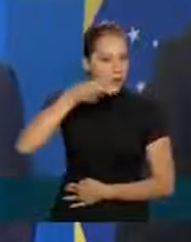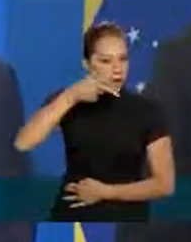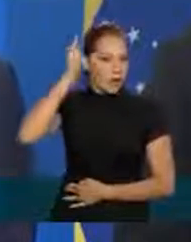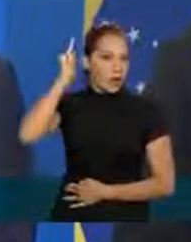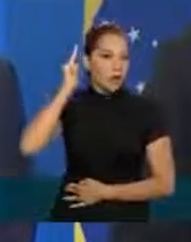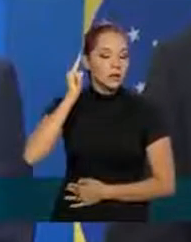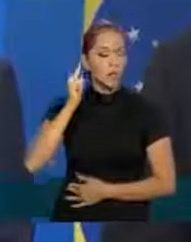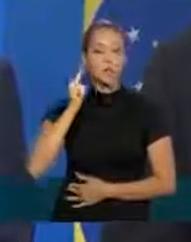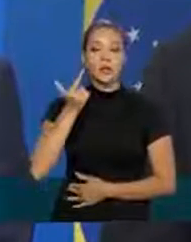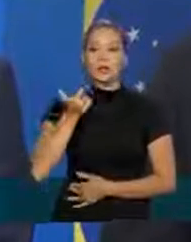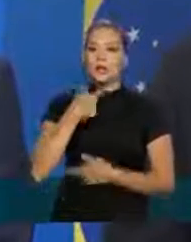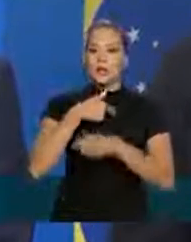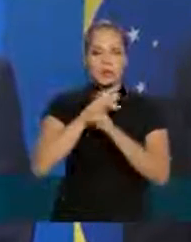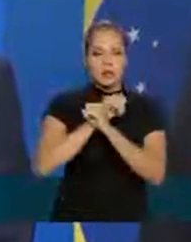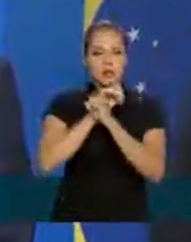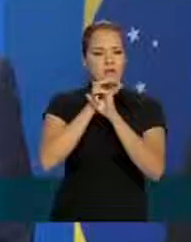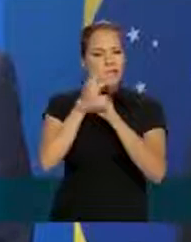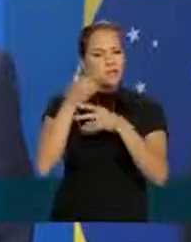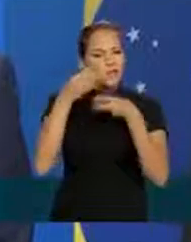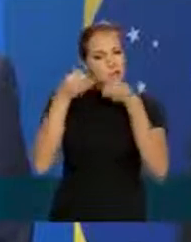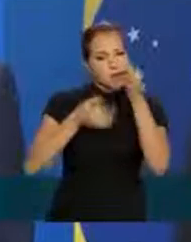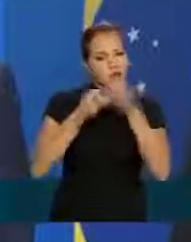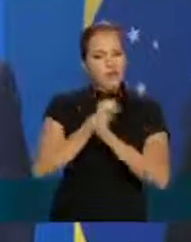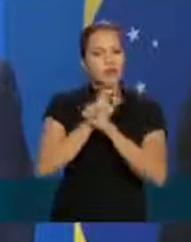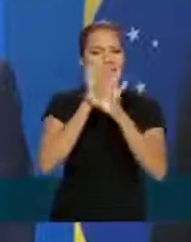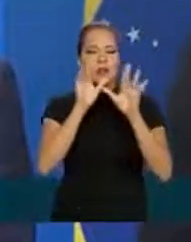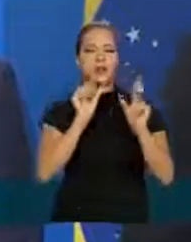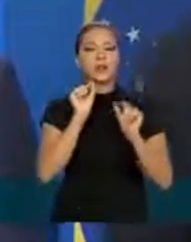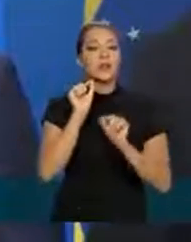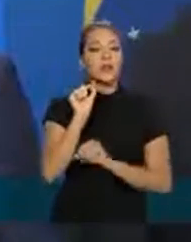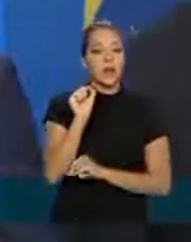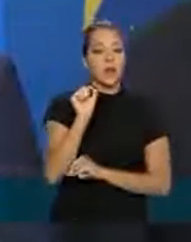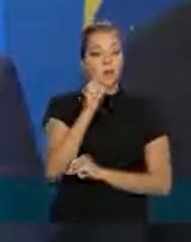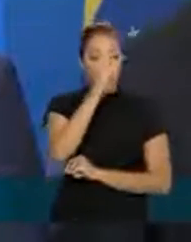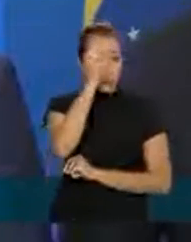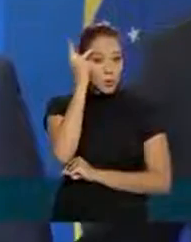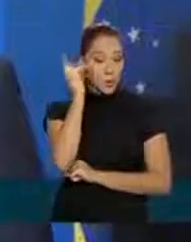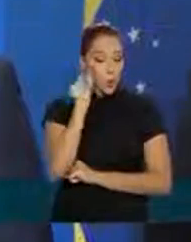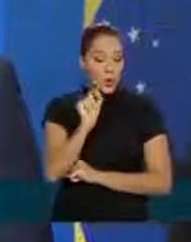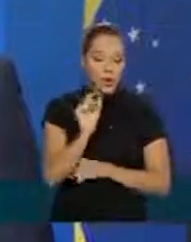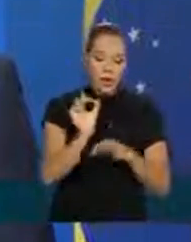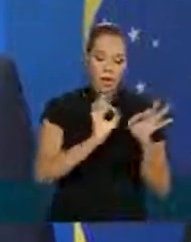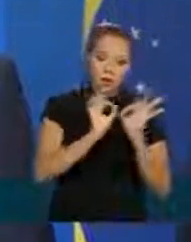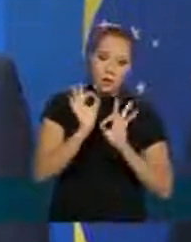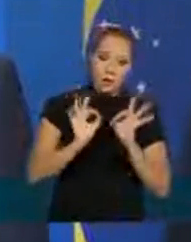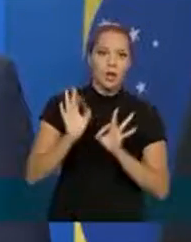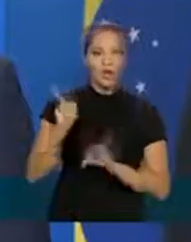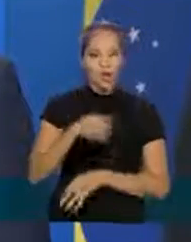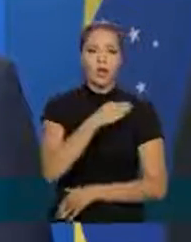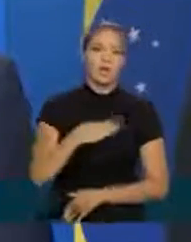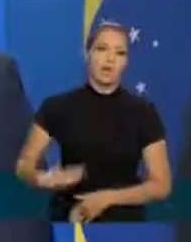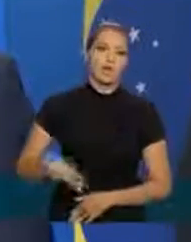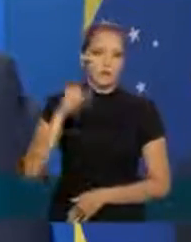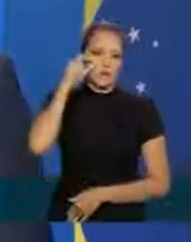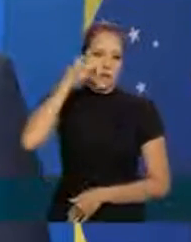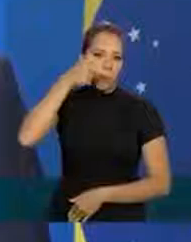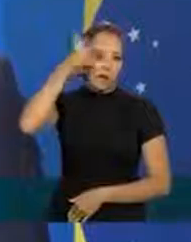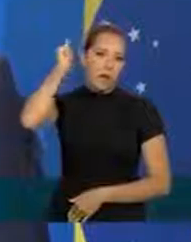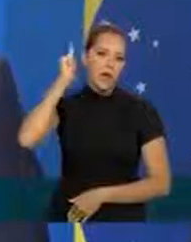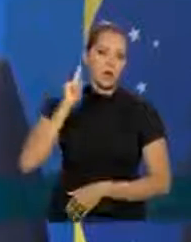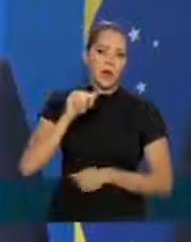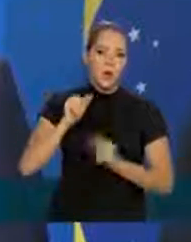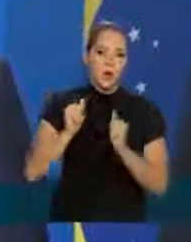maneira clara quem está montando este racional é o ministro Paulo Guedes ou algum